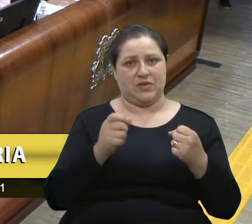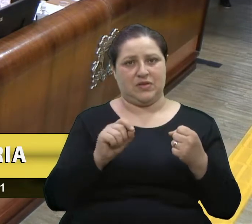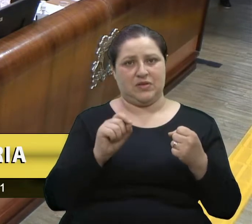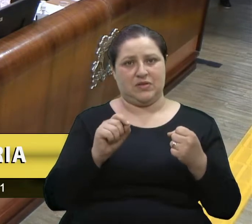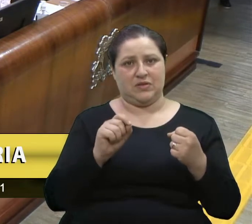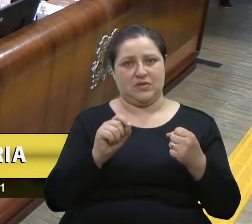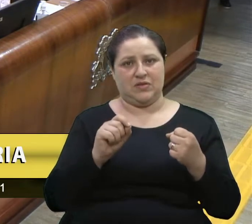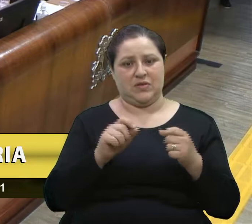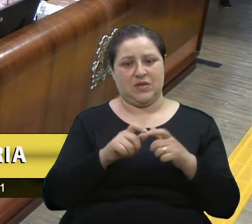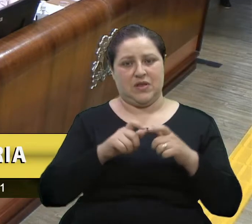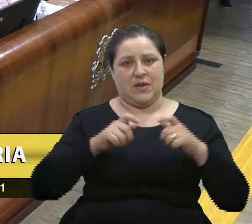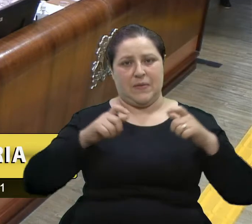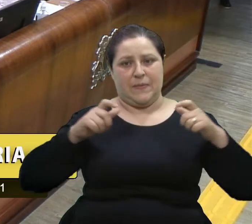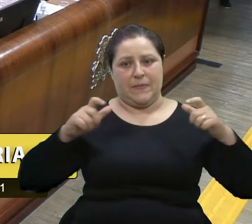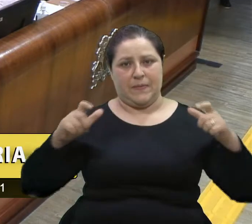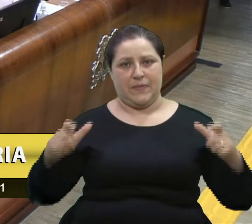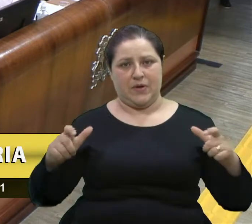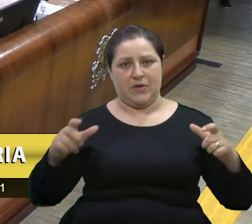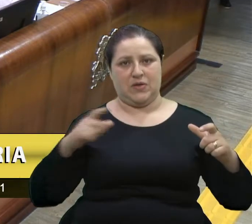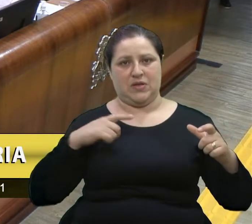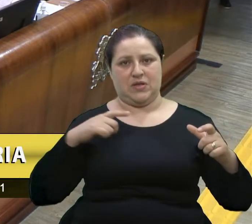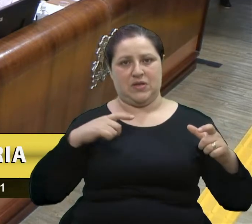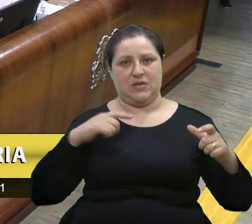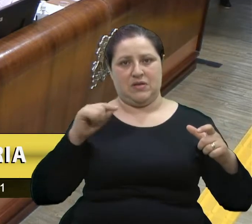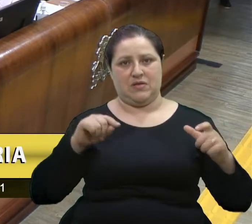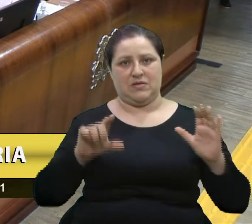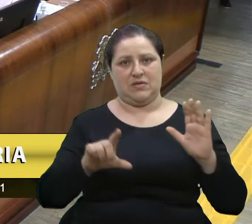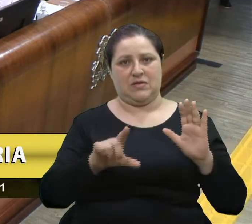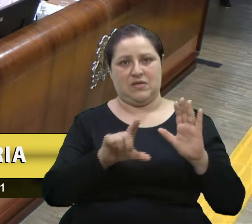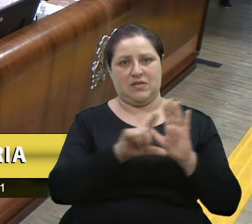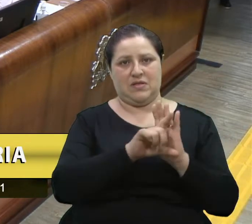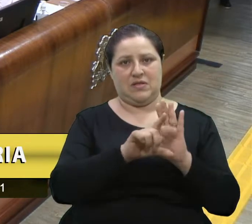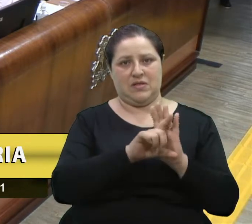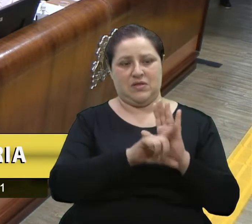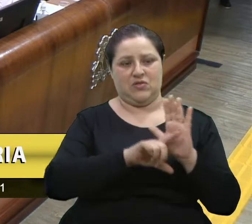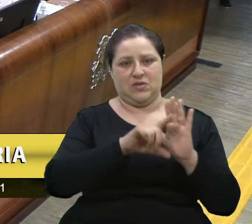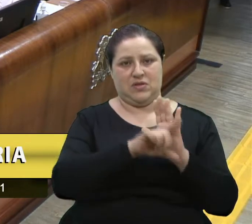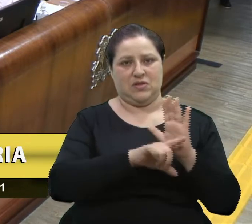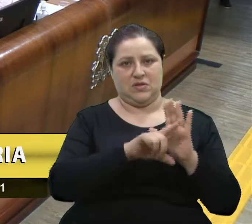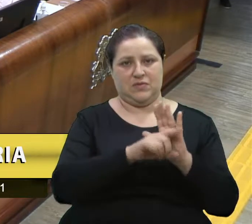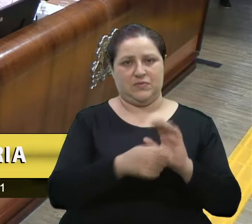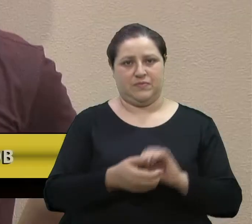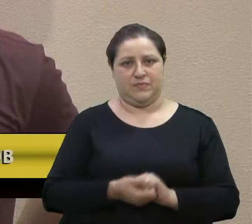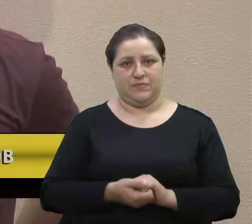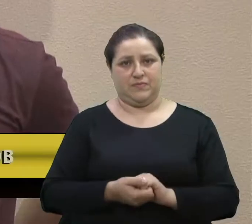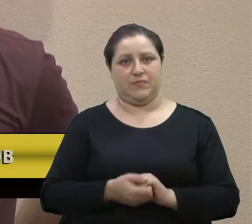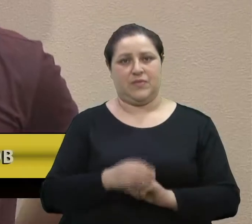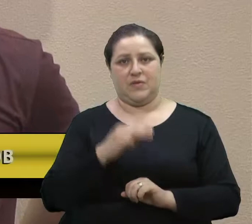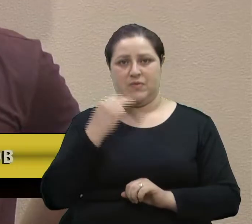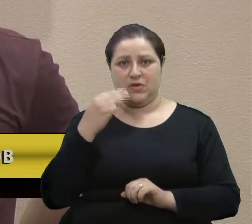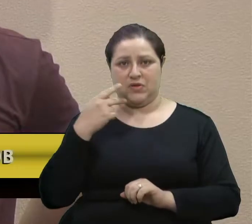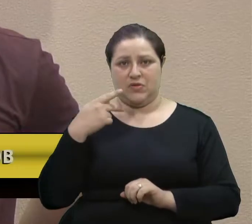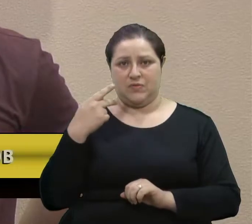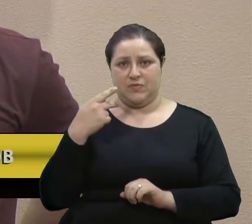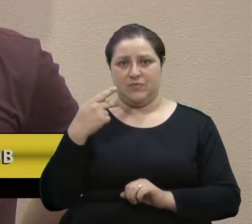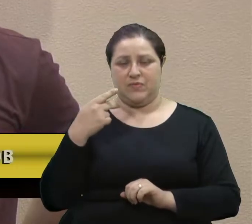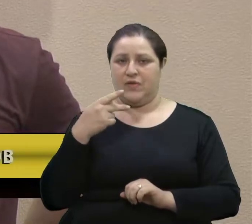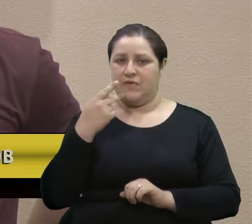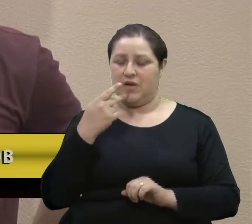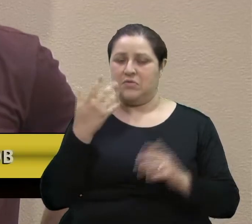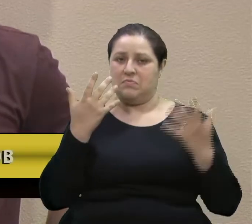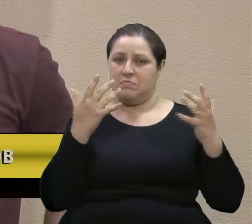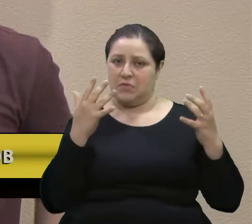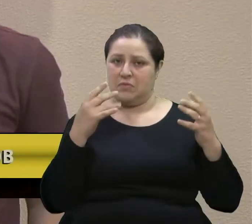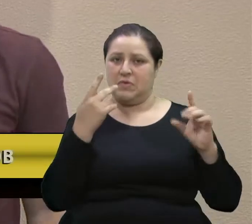o tamanho que tem essa legislação. E, vereadora Marisol, os elogios são sim para a